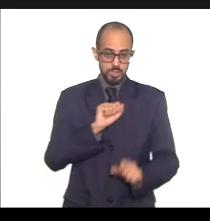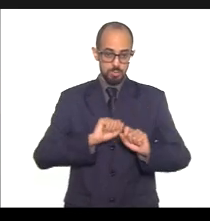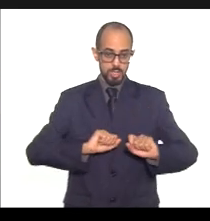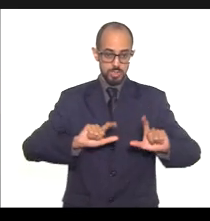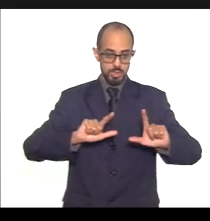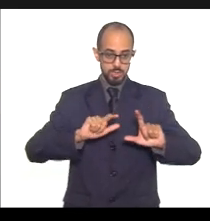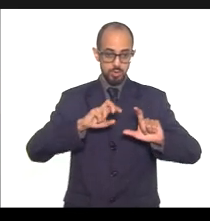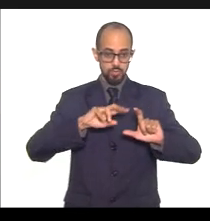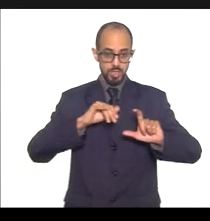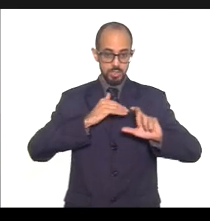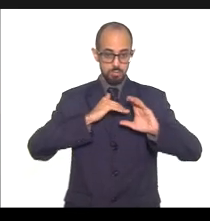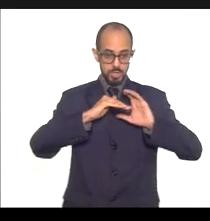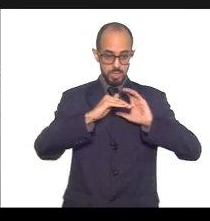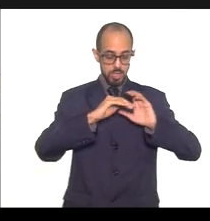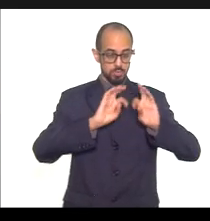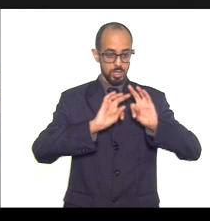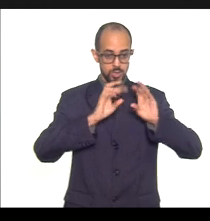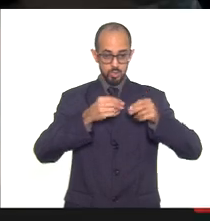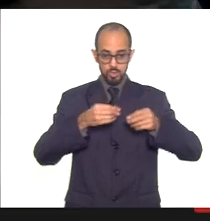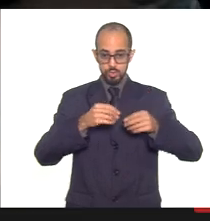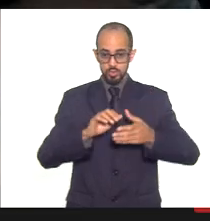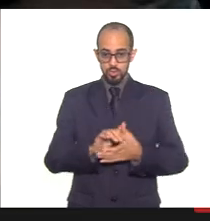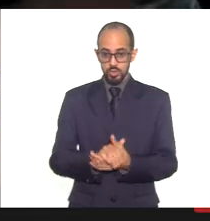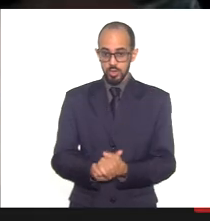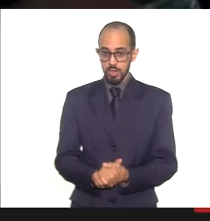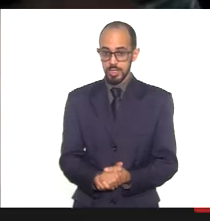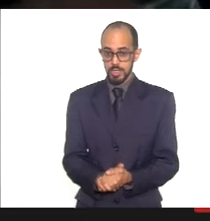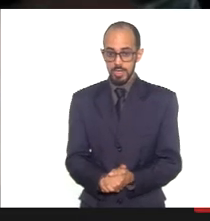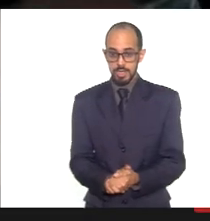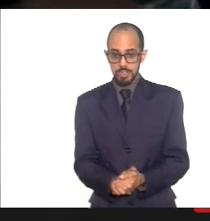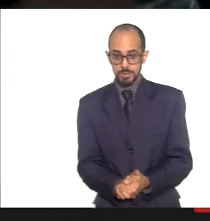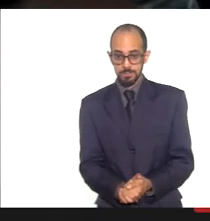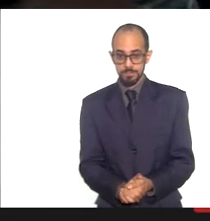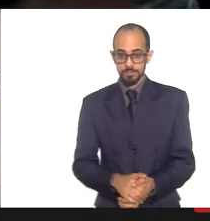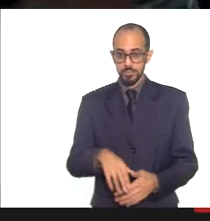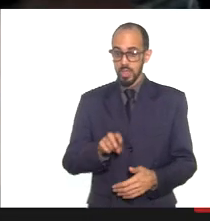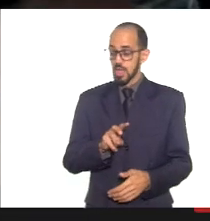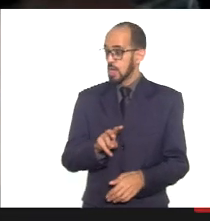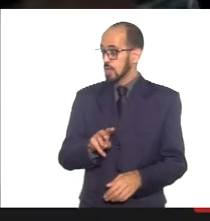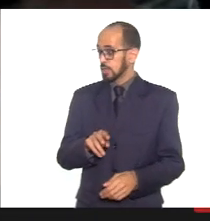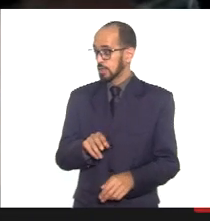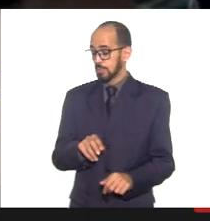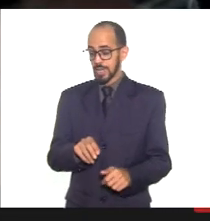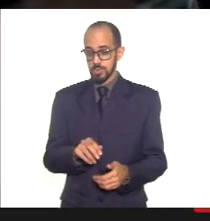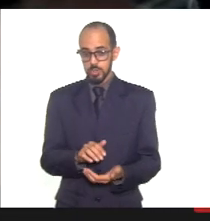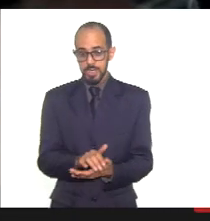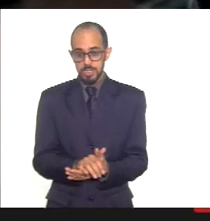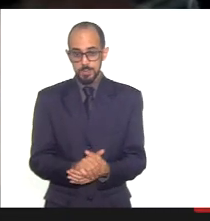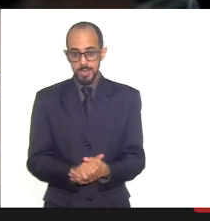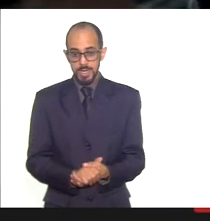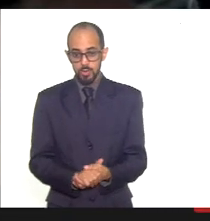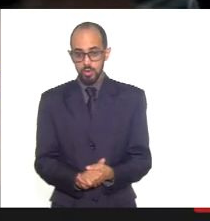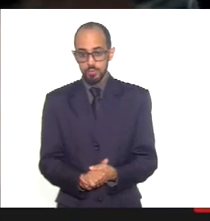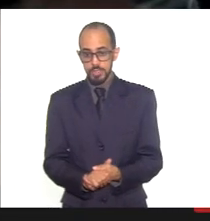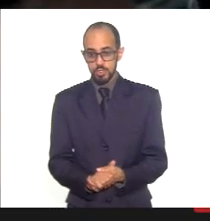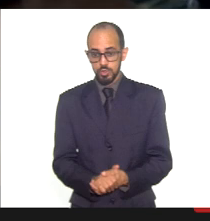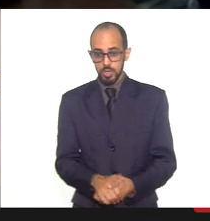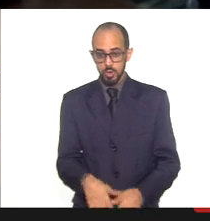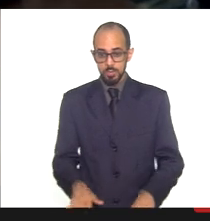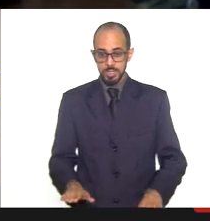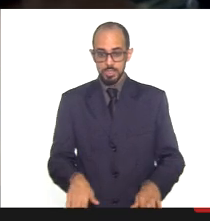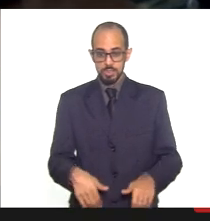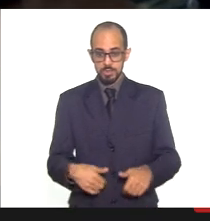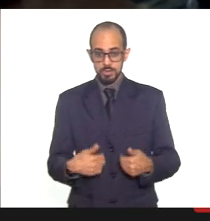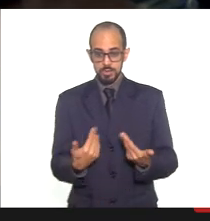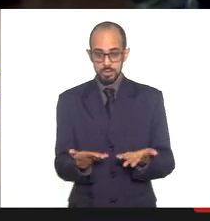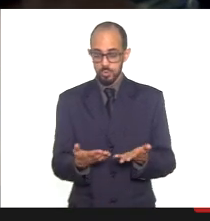disponibilizada para todos? Então, eu vou me ater sempre à conclusão, que em cada slide tem